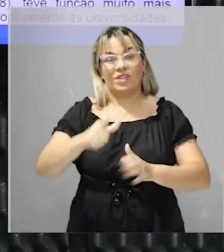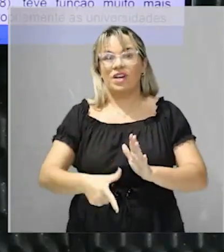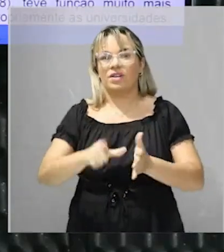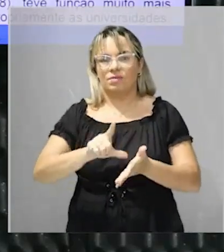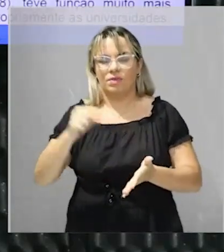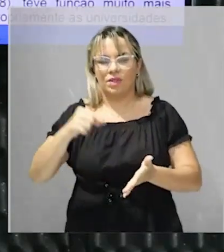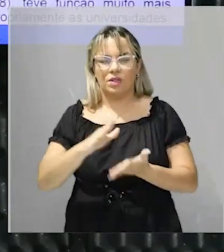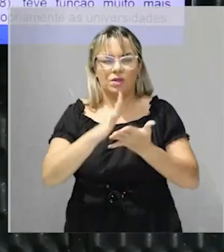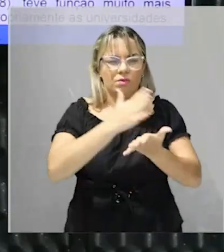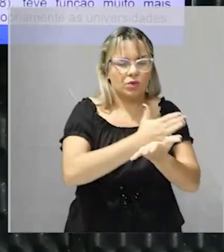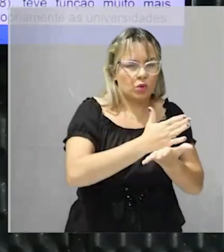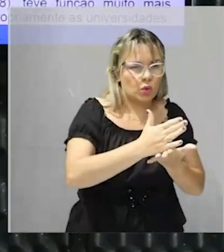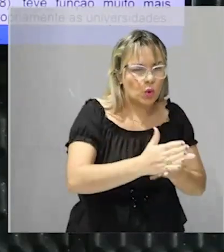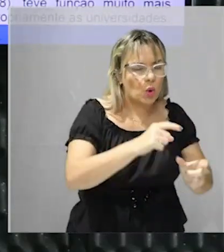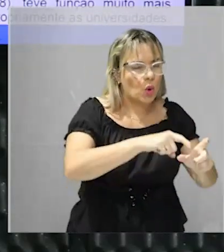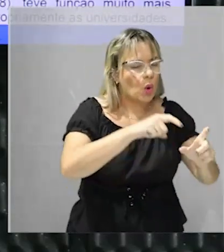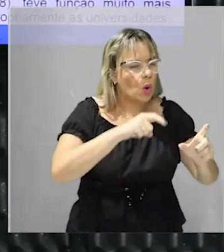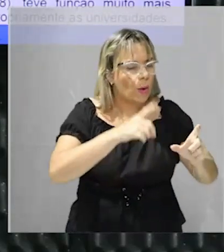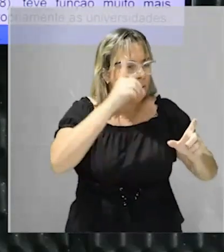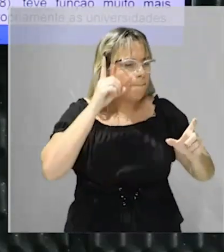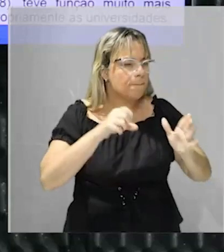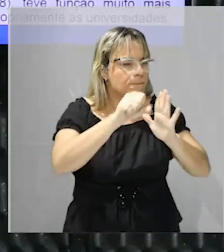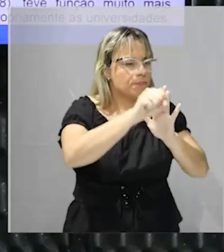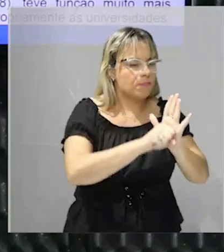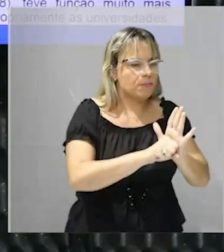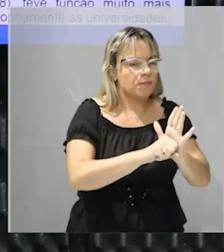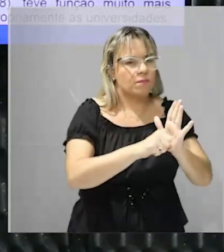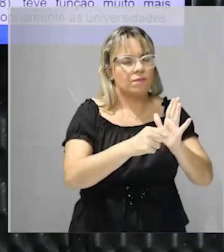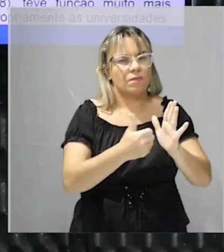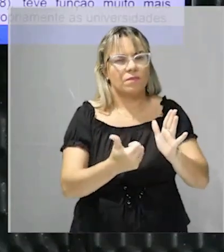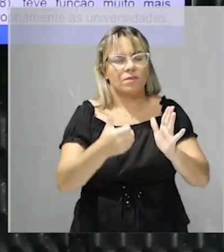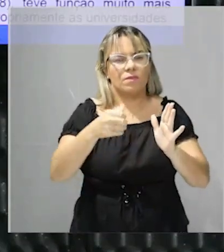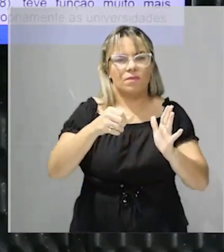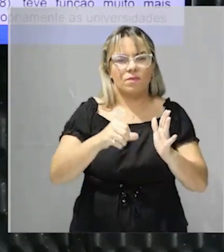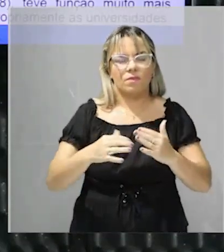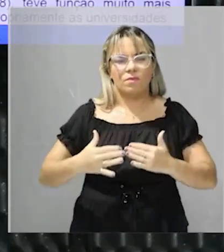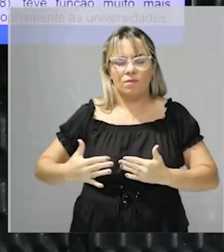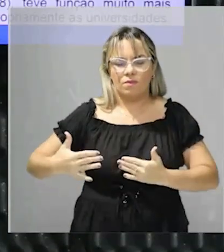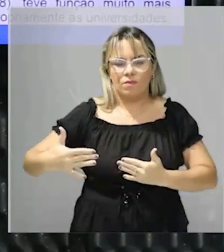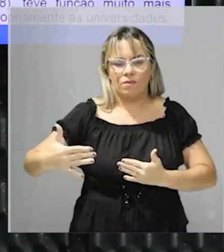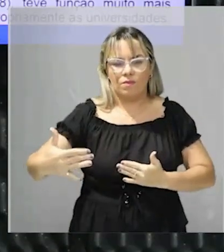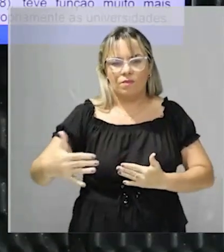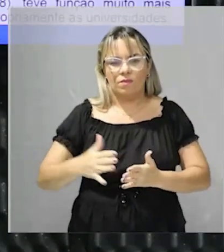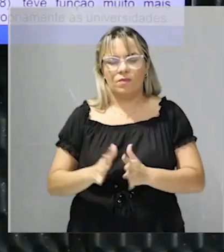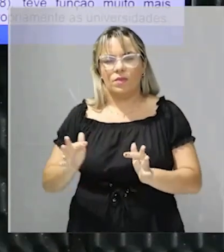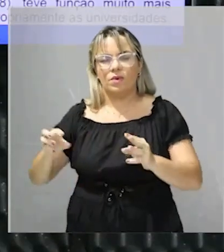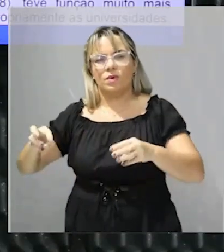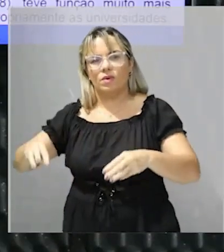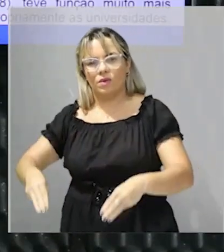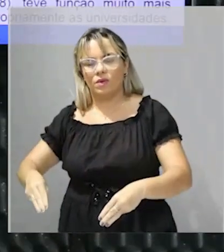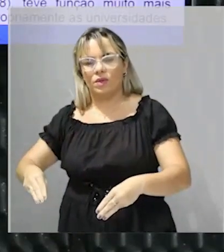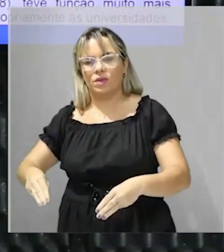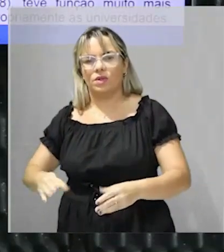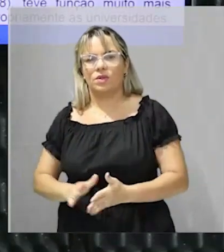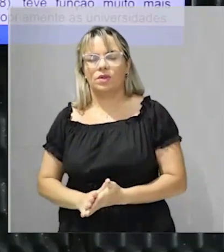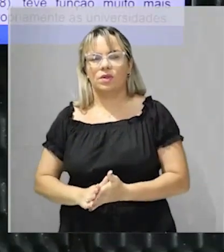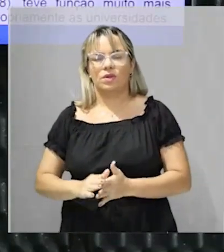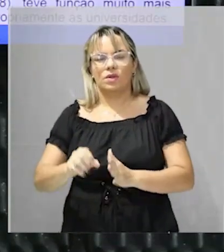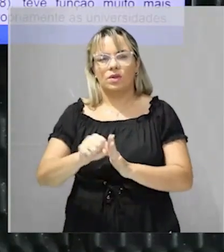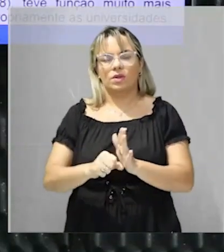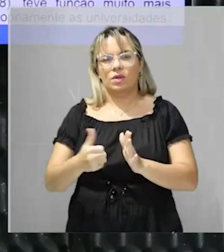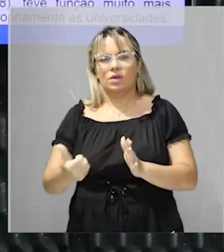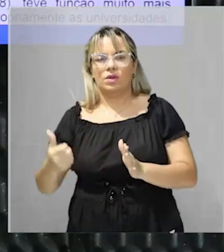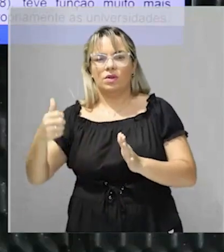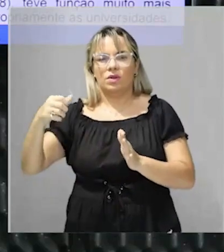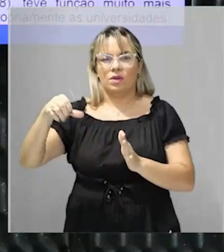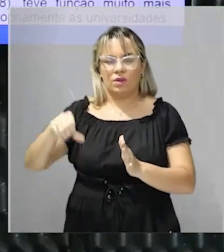que começa ali no início do século XIX, mas ela se arrasta até o final do século XIX. Temos o caso